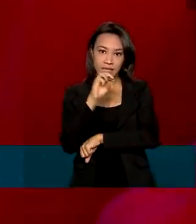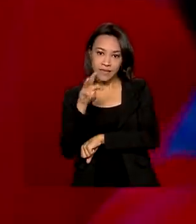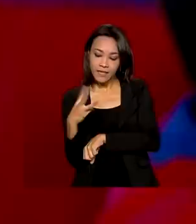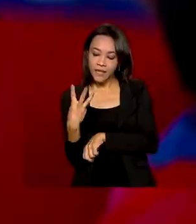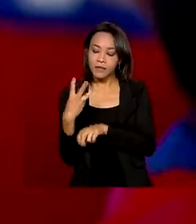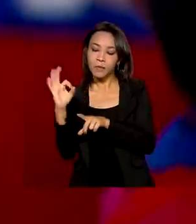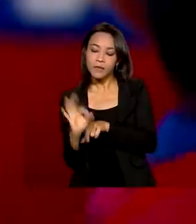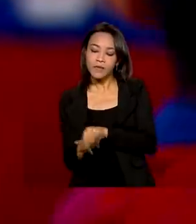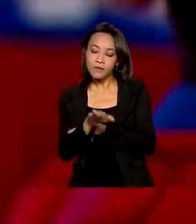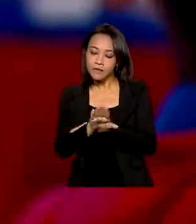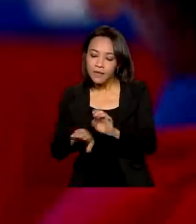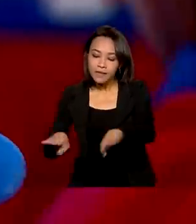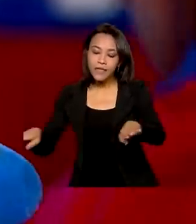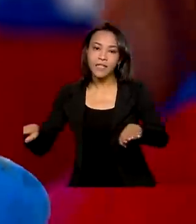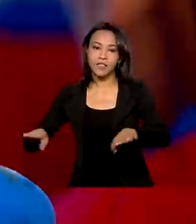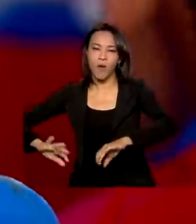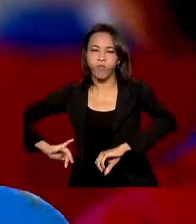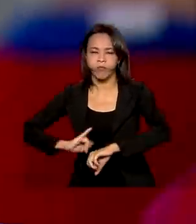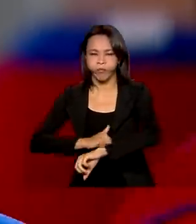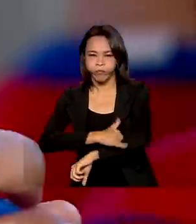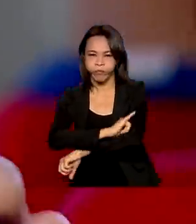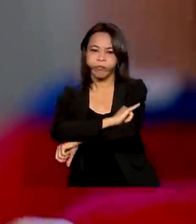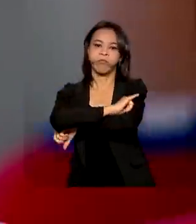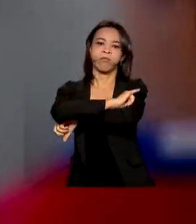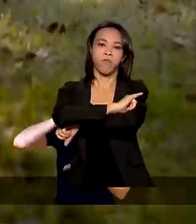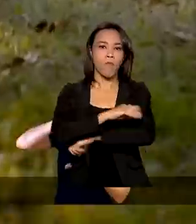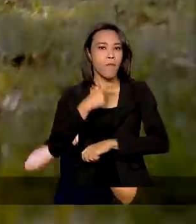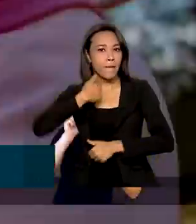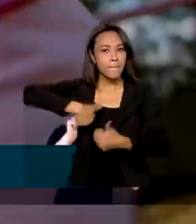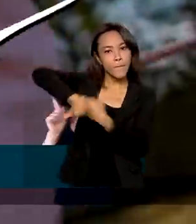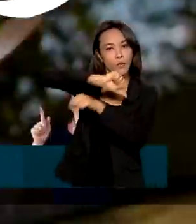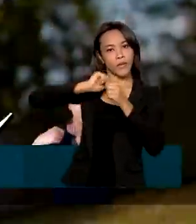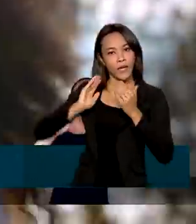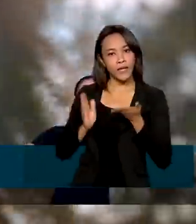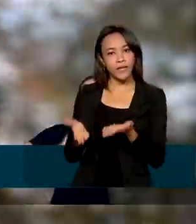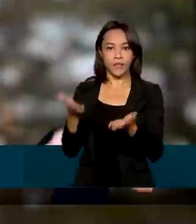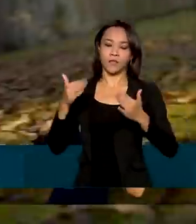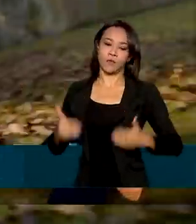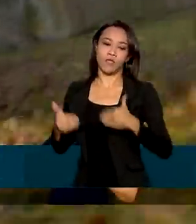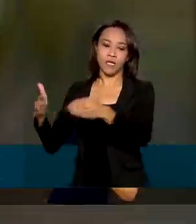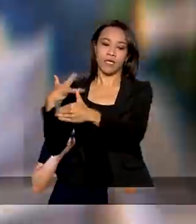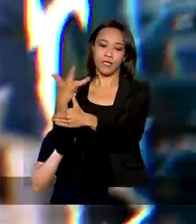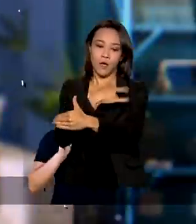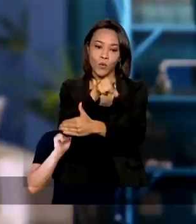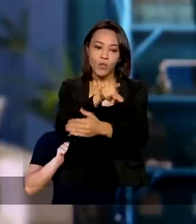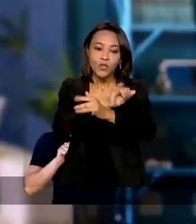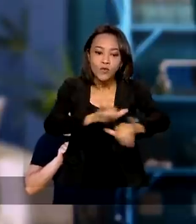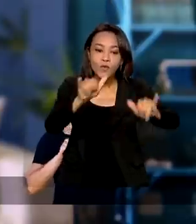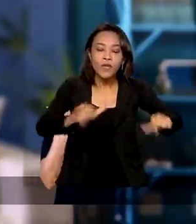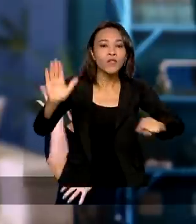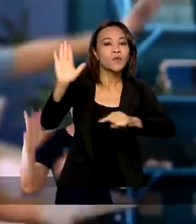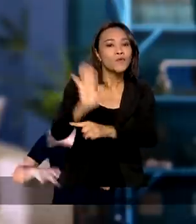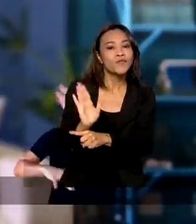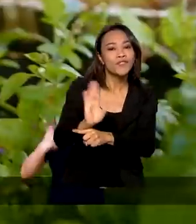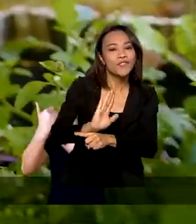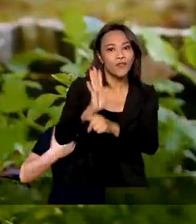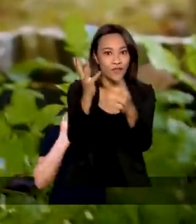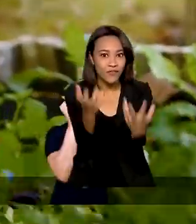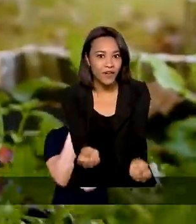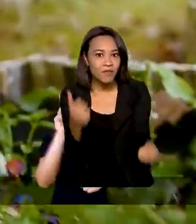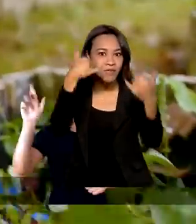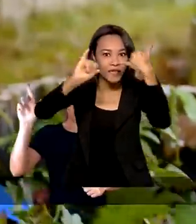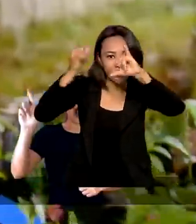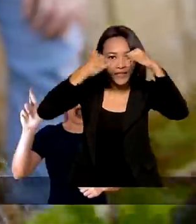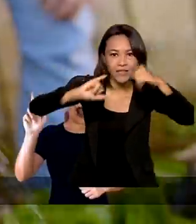% delas estão obesas. Para reverter o quadro, o Ministério da Saúde lançou a campanha Vamos Prevenir a